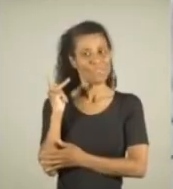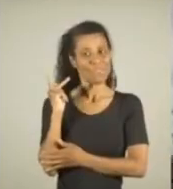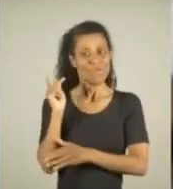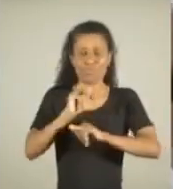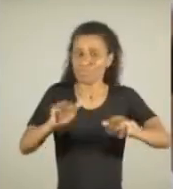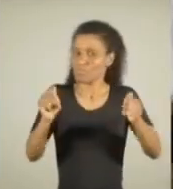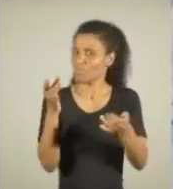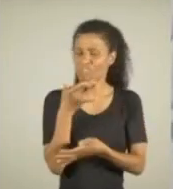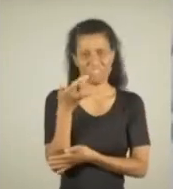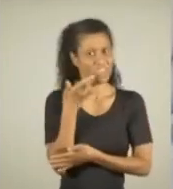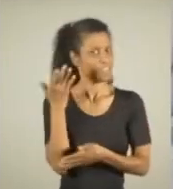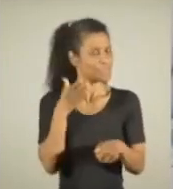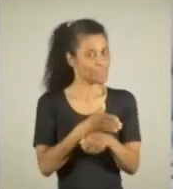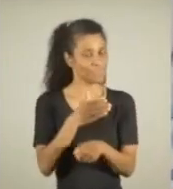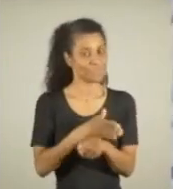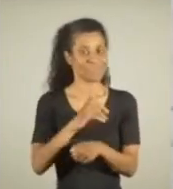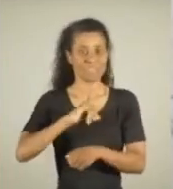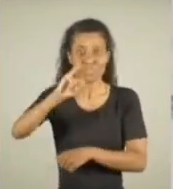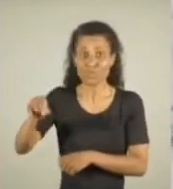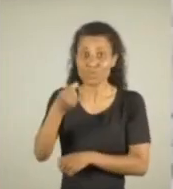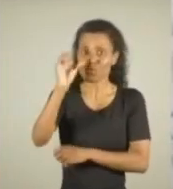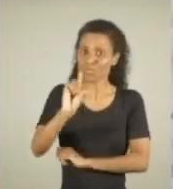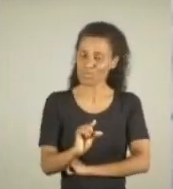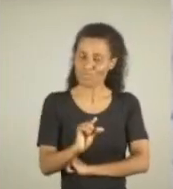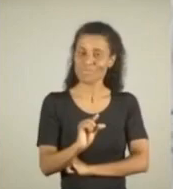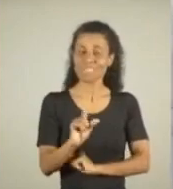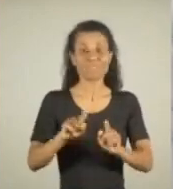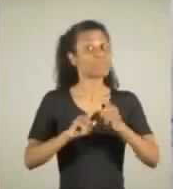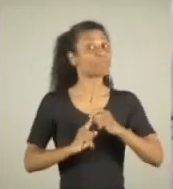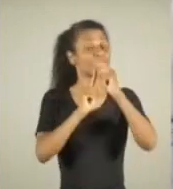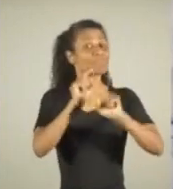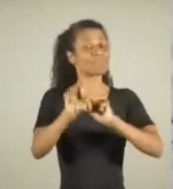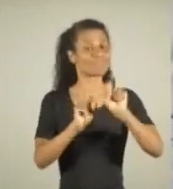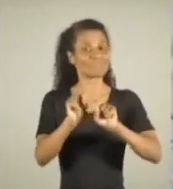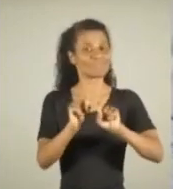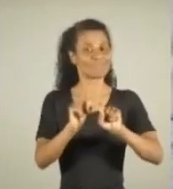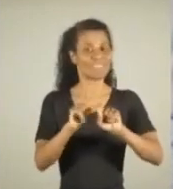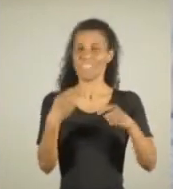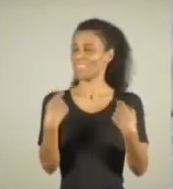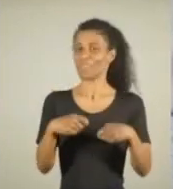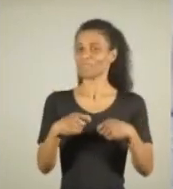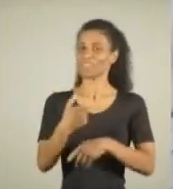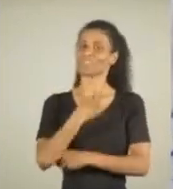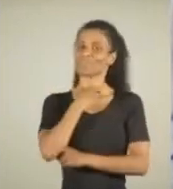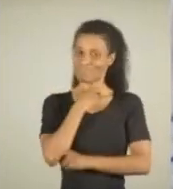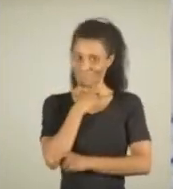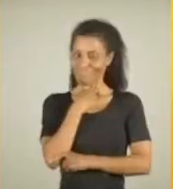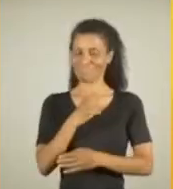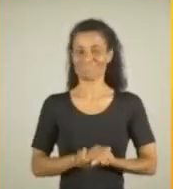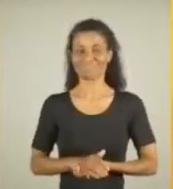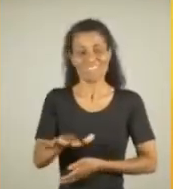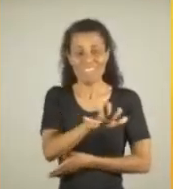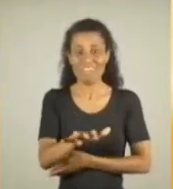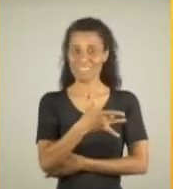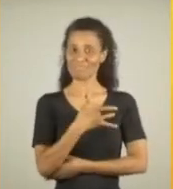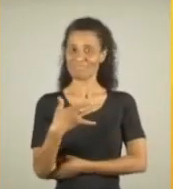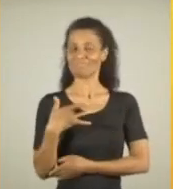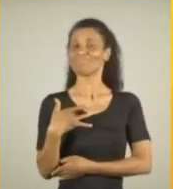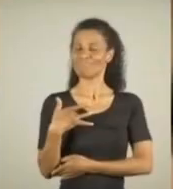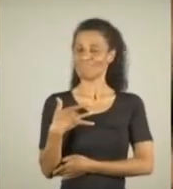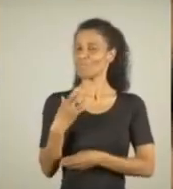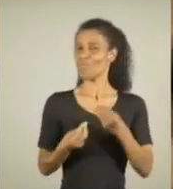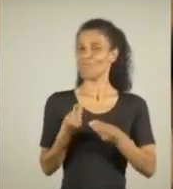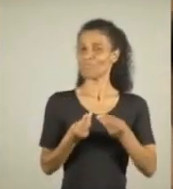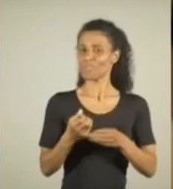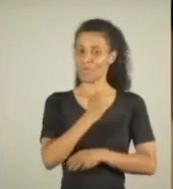sua história. Um programa fácil de participar, com juros baixos e o principal. Você não precisa de garantia. Soluções para